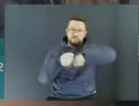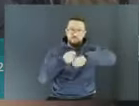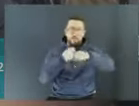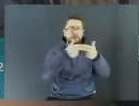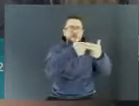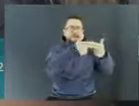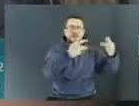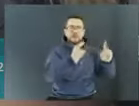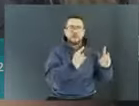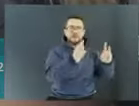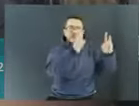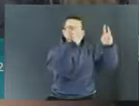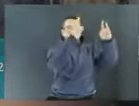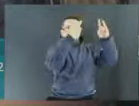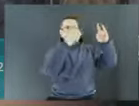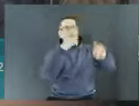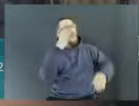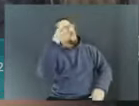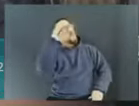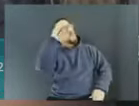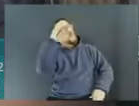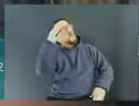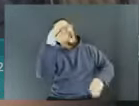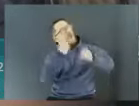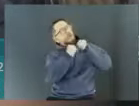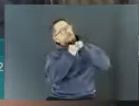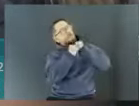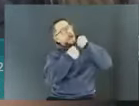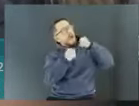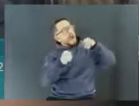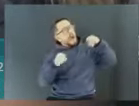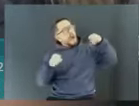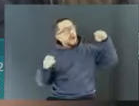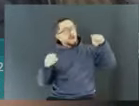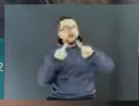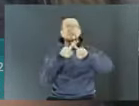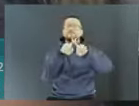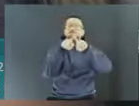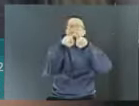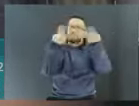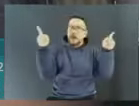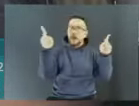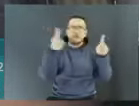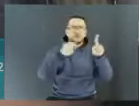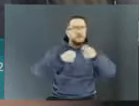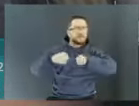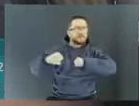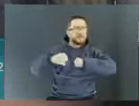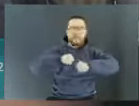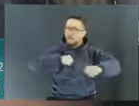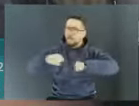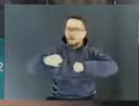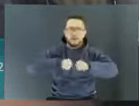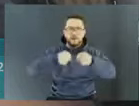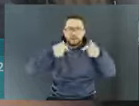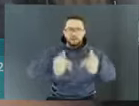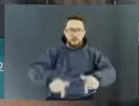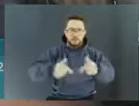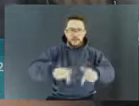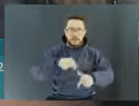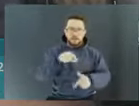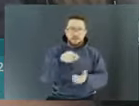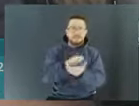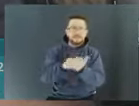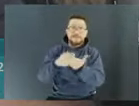pelo tamanho, mas são prédios muito pouco agressivos. Eles ficam, na maior parte do tempo, sem energia. A pessoa vai lá